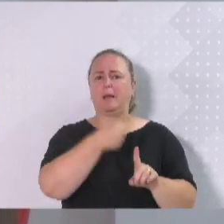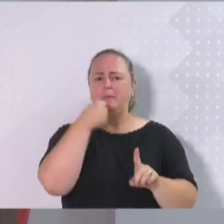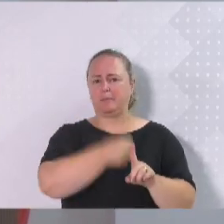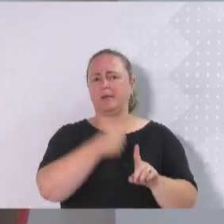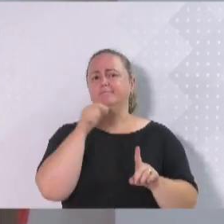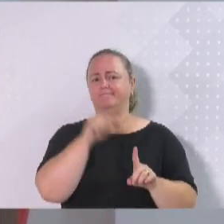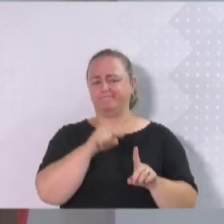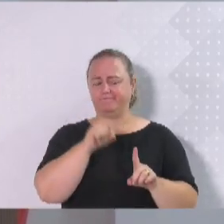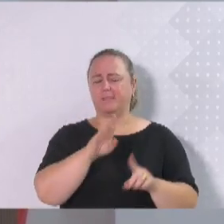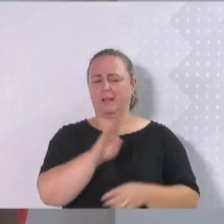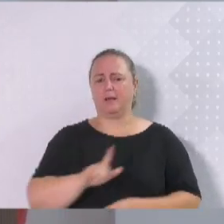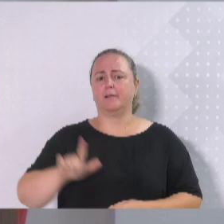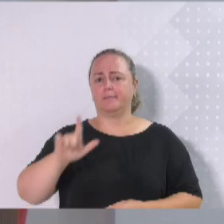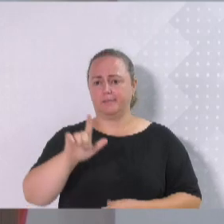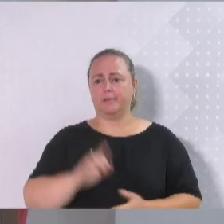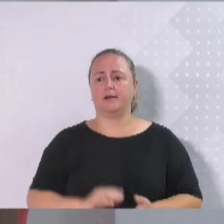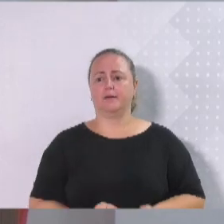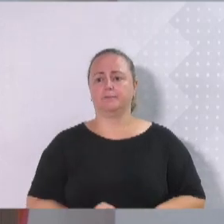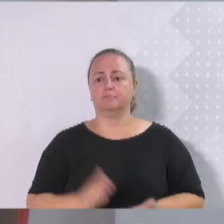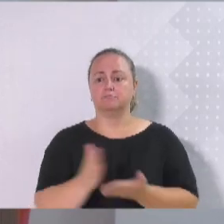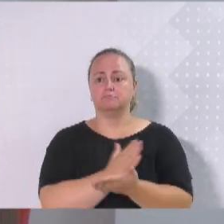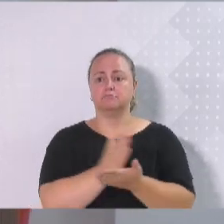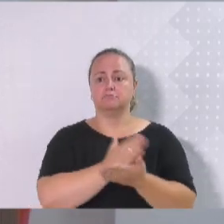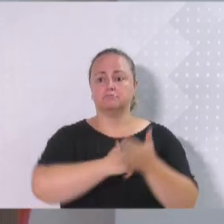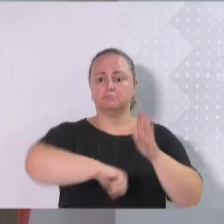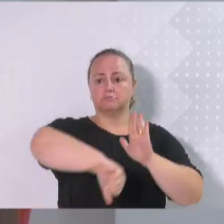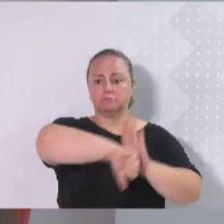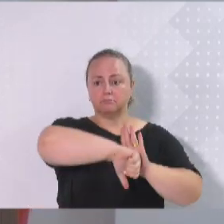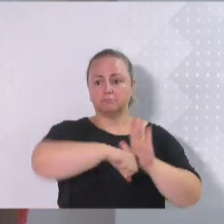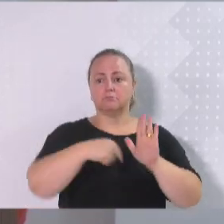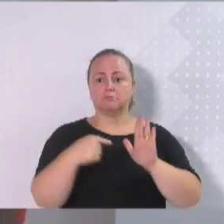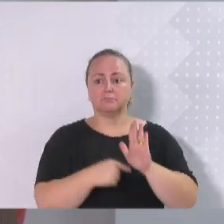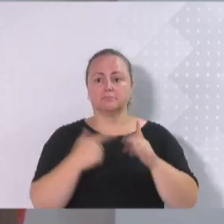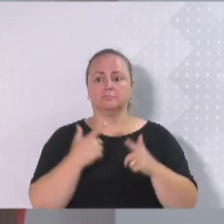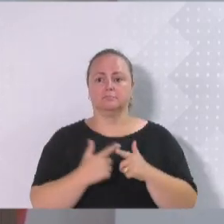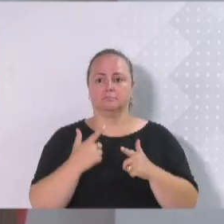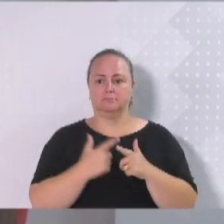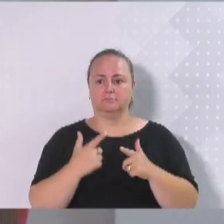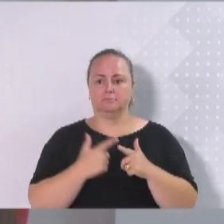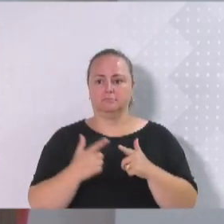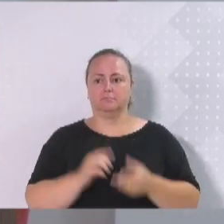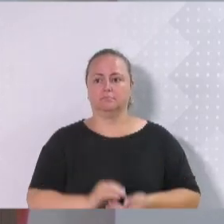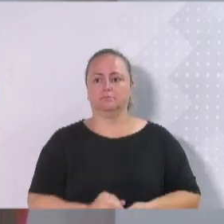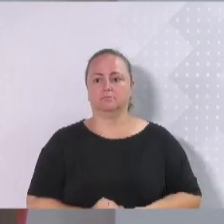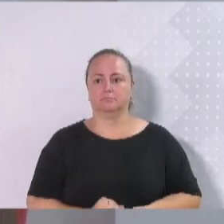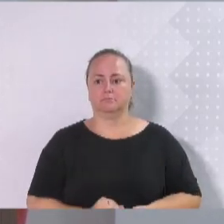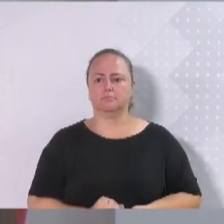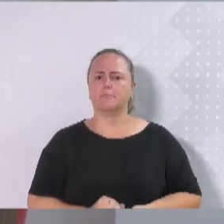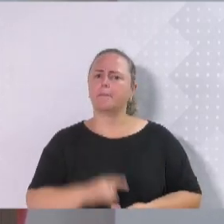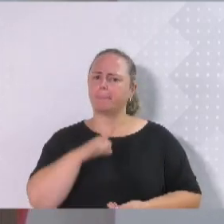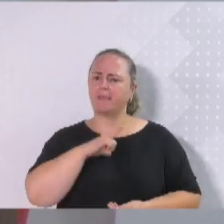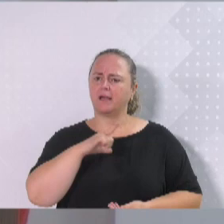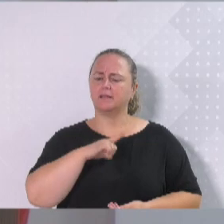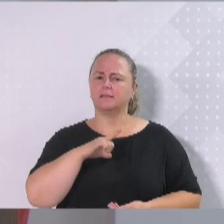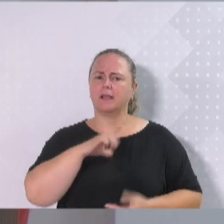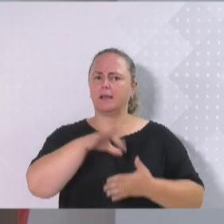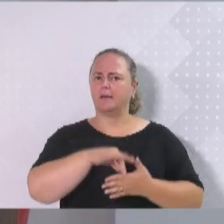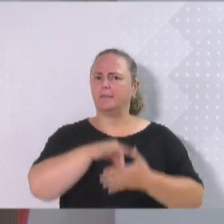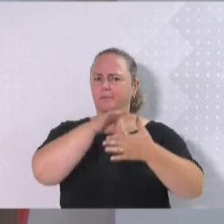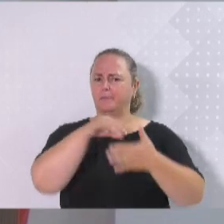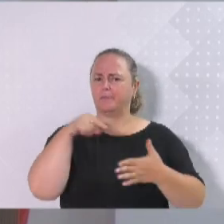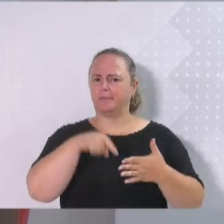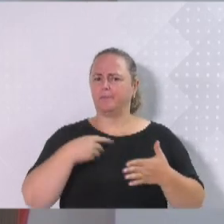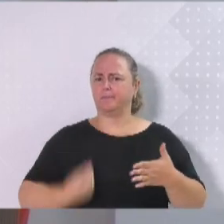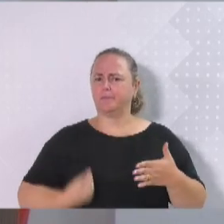Lembrando que muitos crimes ainda não foram notificados. O quanto priorizamos essas vidas? Por que ainda não temos uma